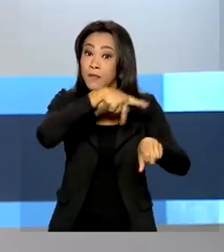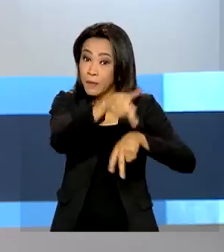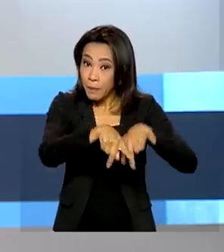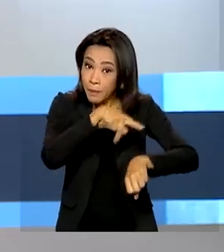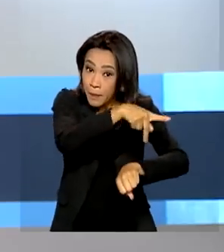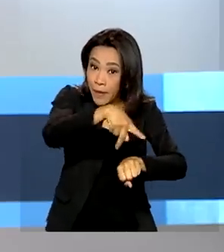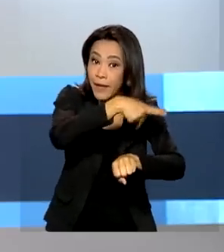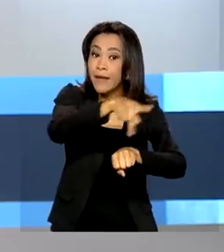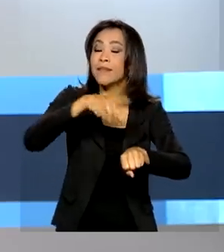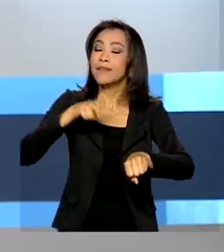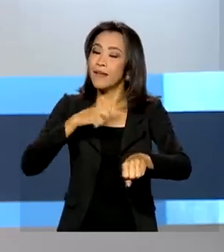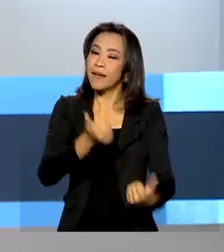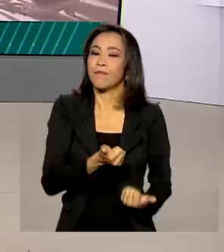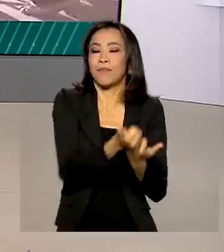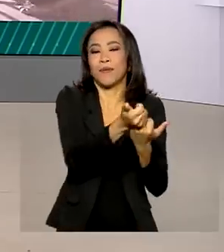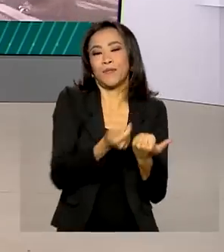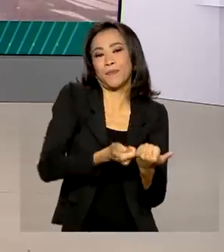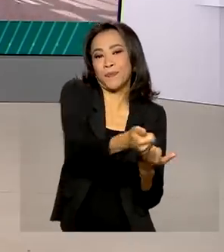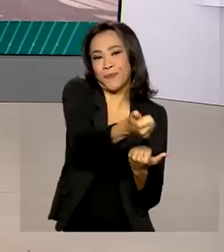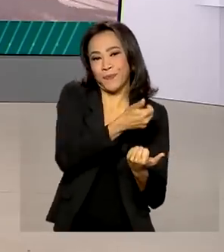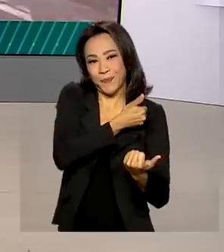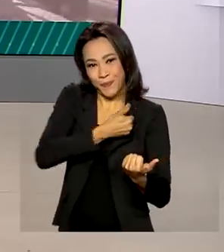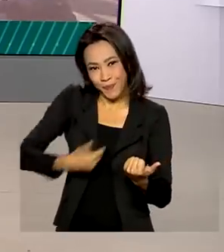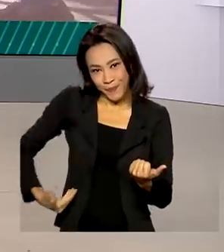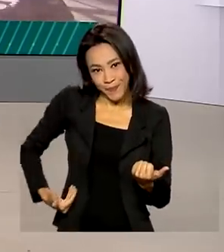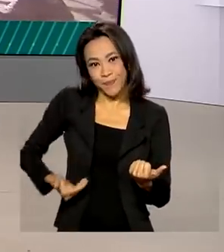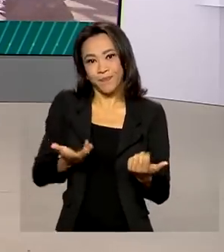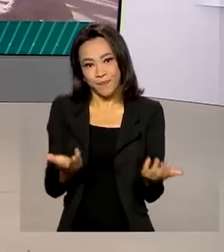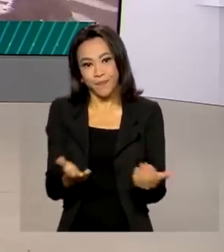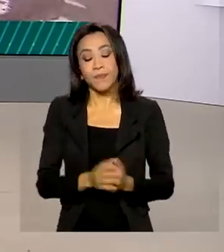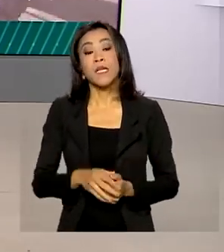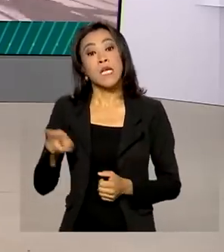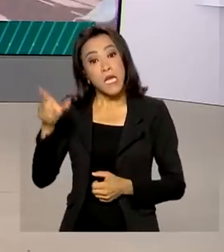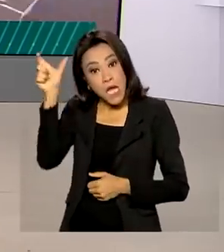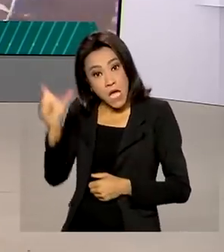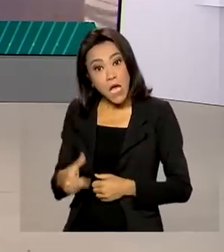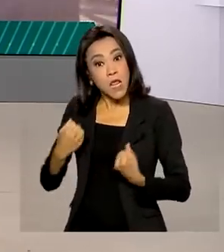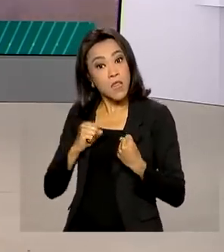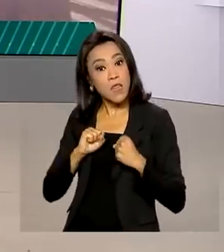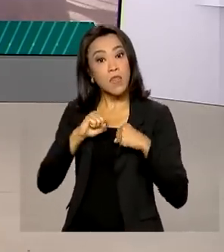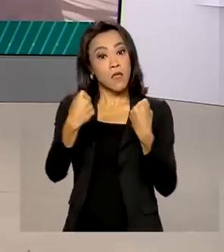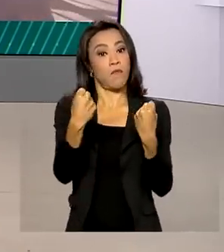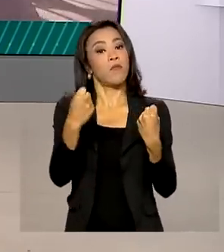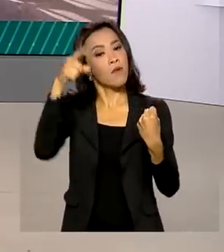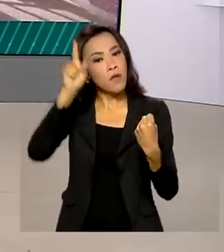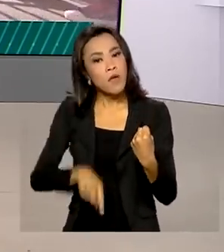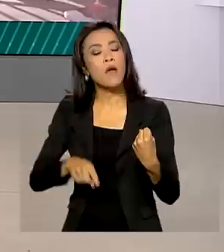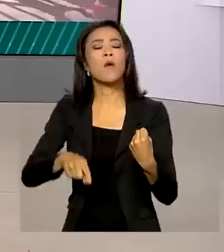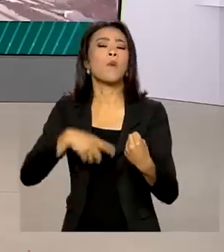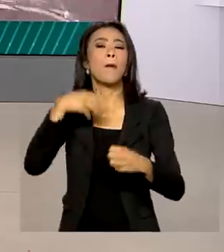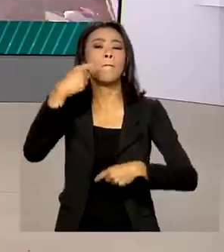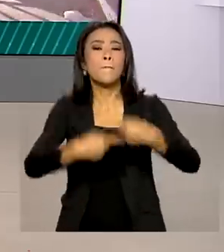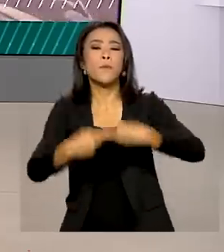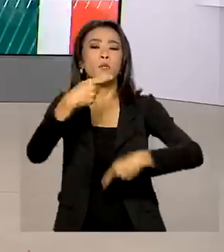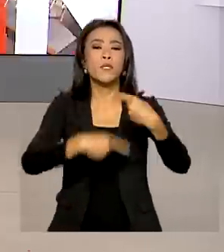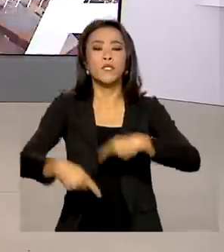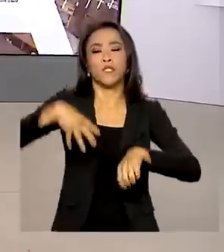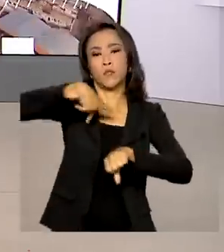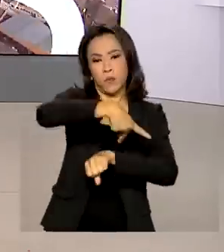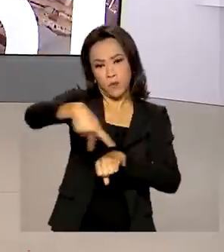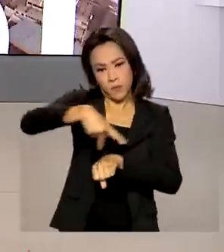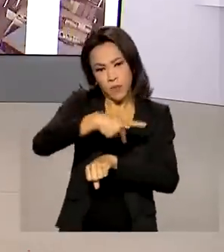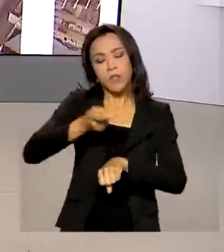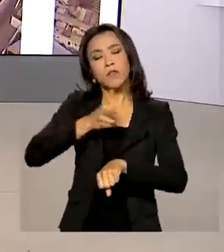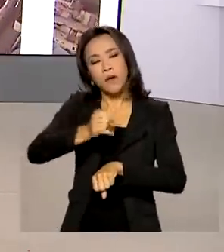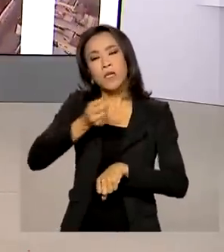beneficiadas pelo Auxílio Brasil. Ronaldo Bento também defendeu que o benefício é uma política de Estado e que, por conta disso, vai ter